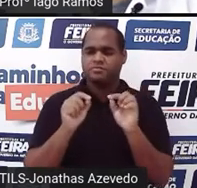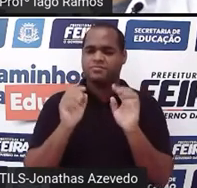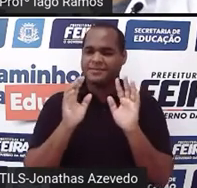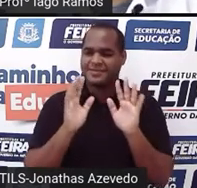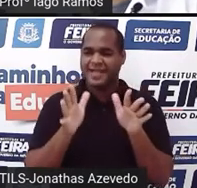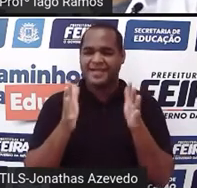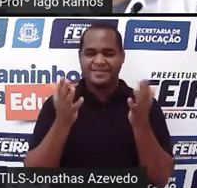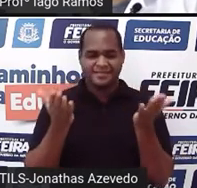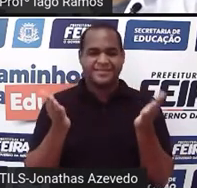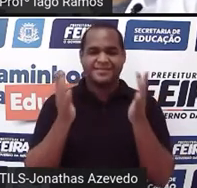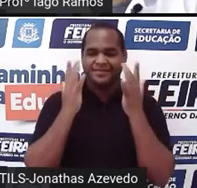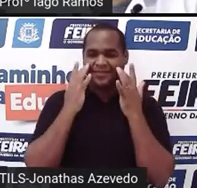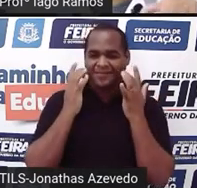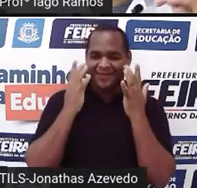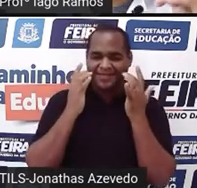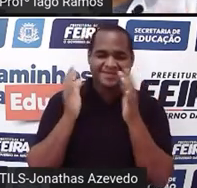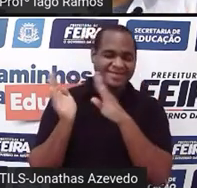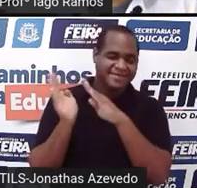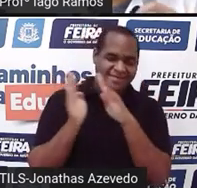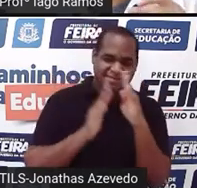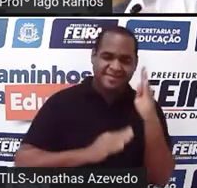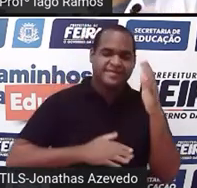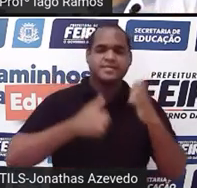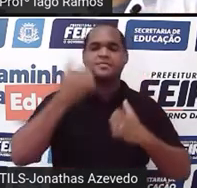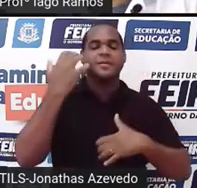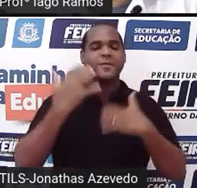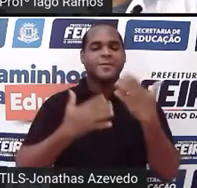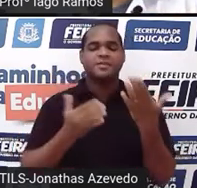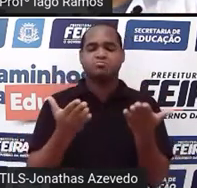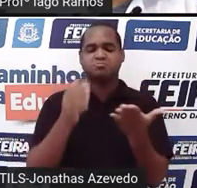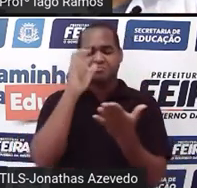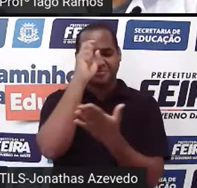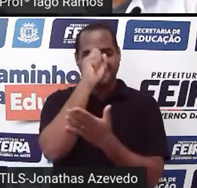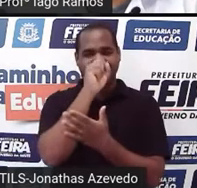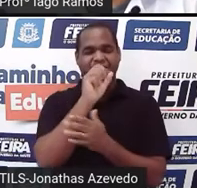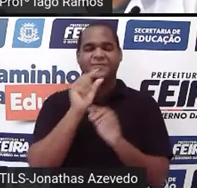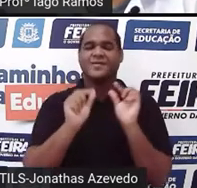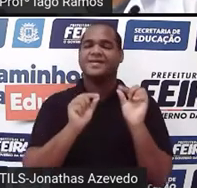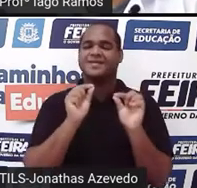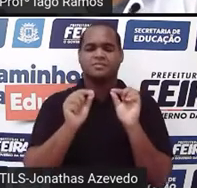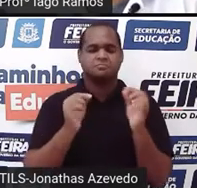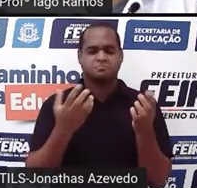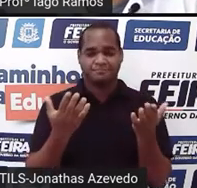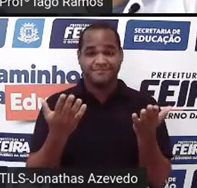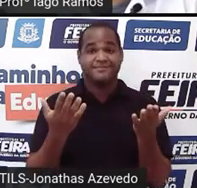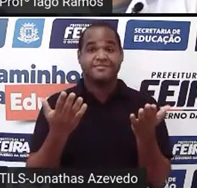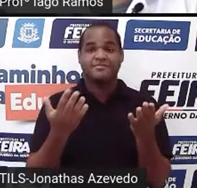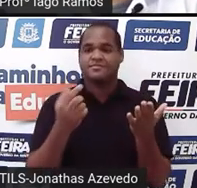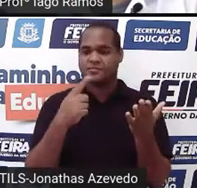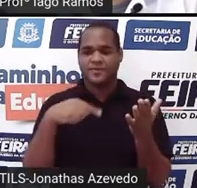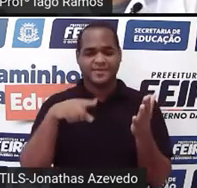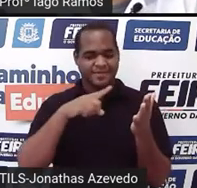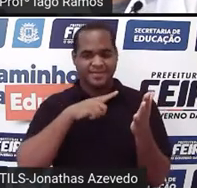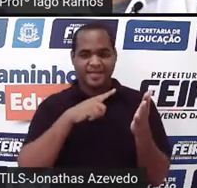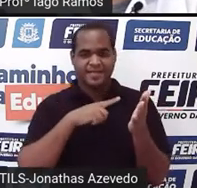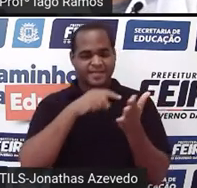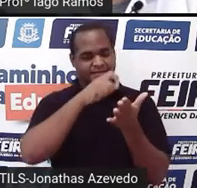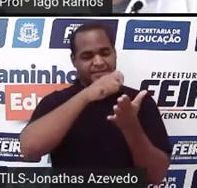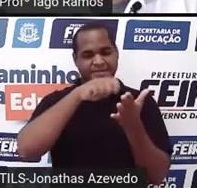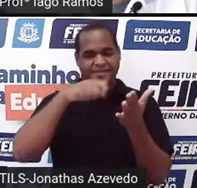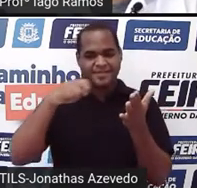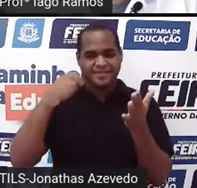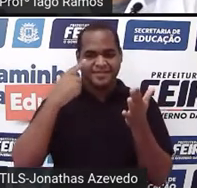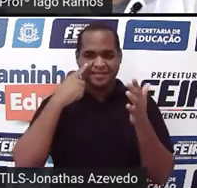a apresentação, o que é que a gente tem para aprender aqui nessa aula, né? Como está escrito ali na tela,